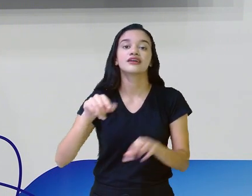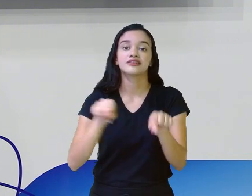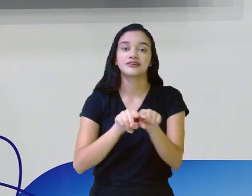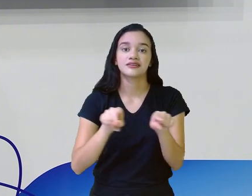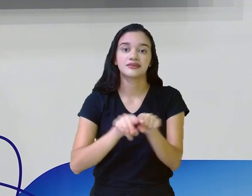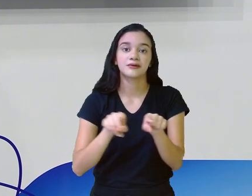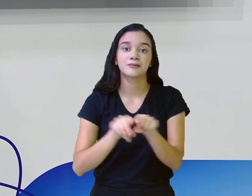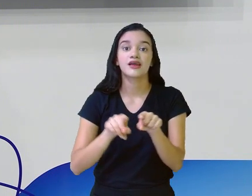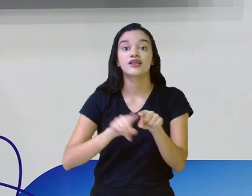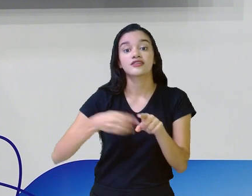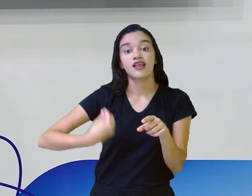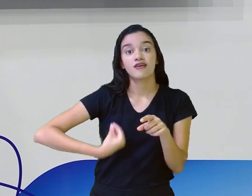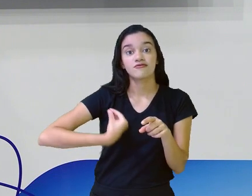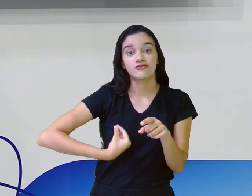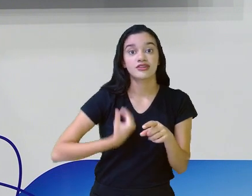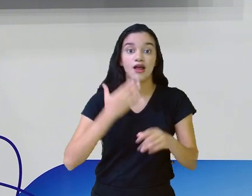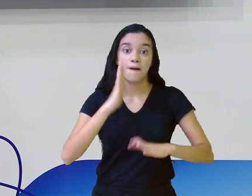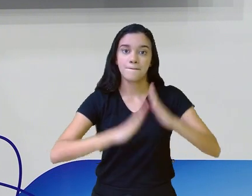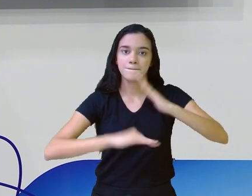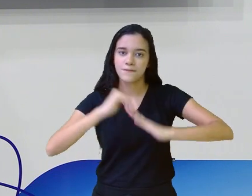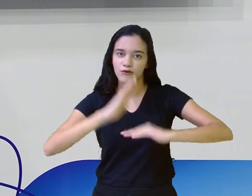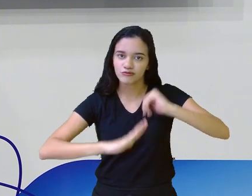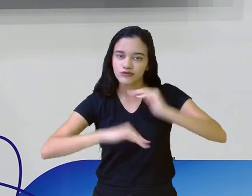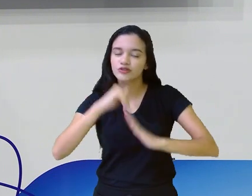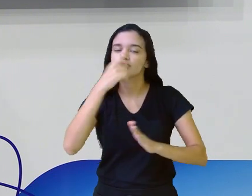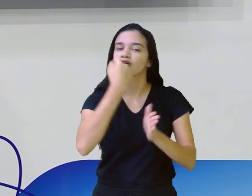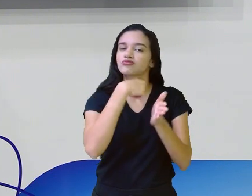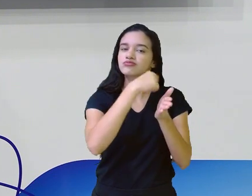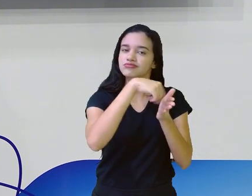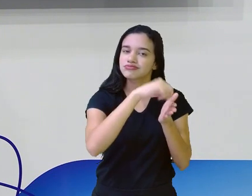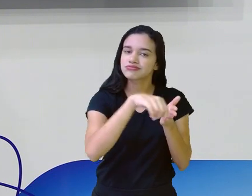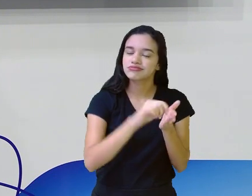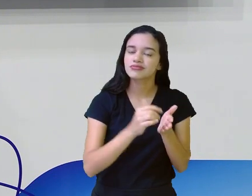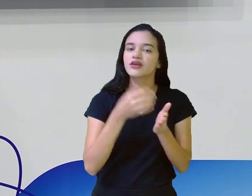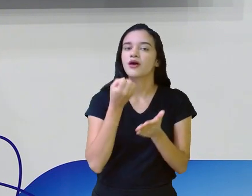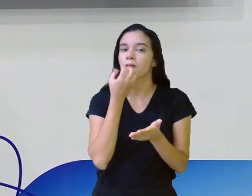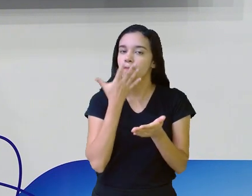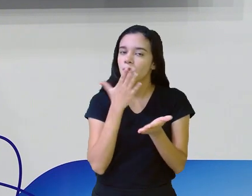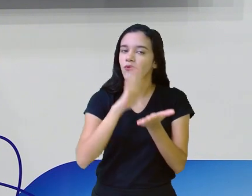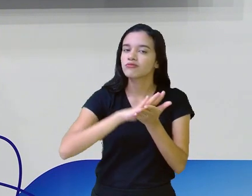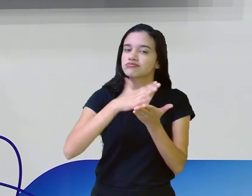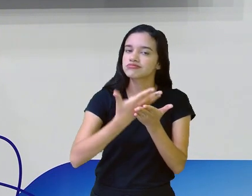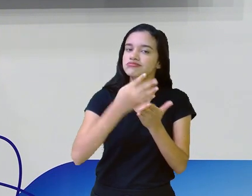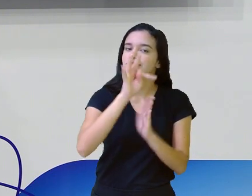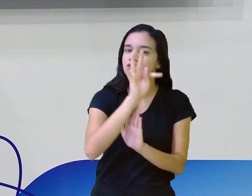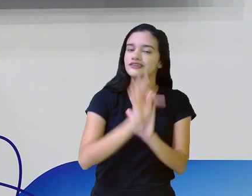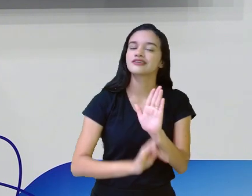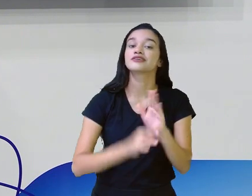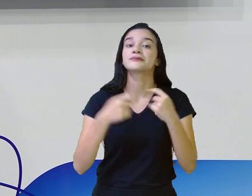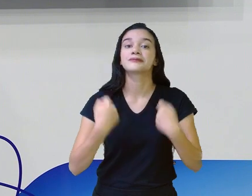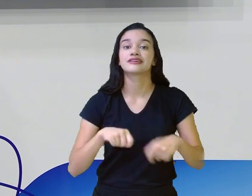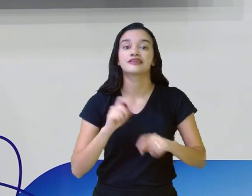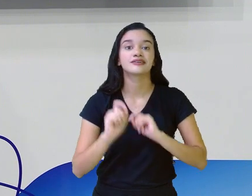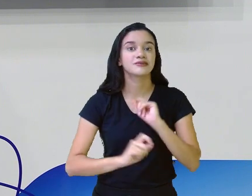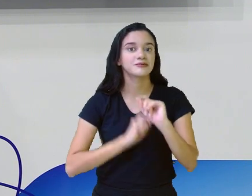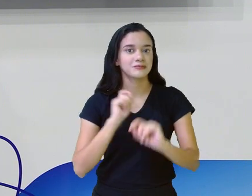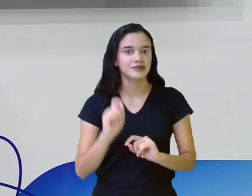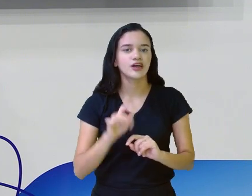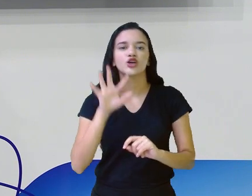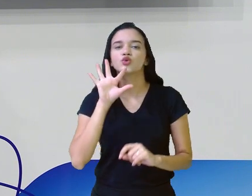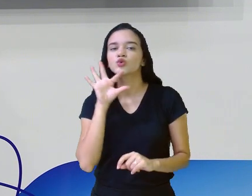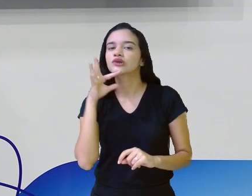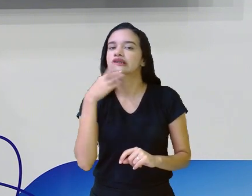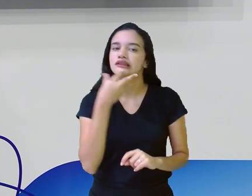sua vida profissional, uma boa escrita, uma boa leitura, uma boa interpretação de texto, precisa aí de um